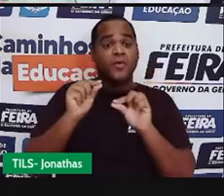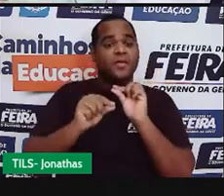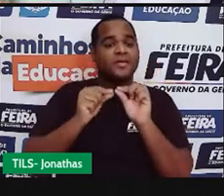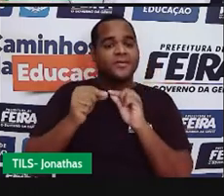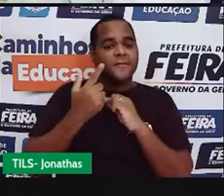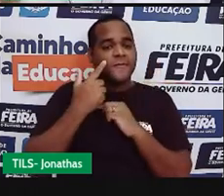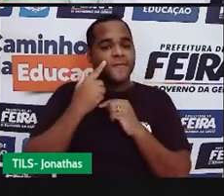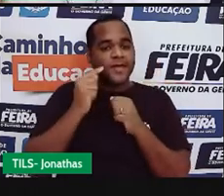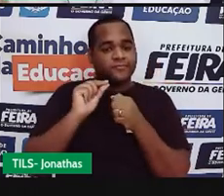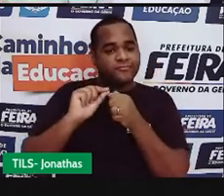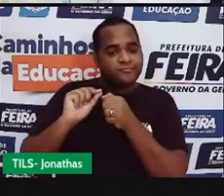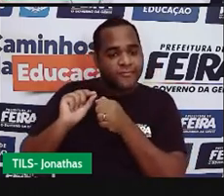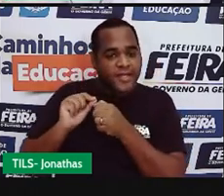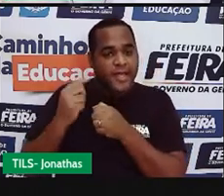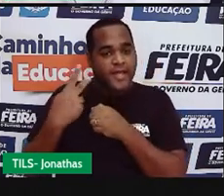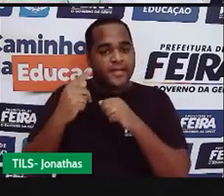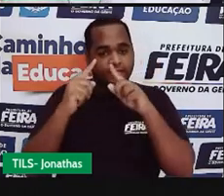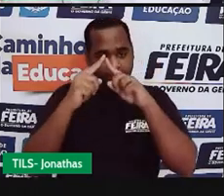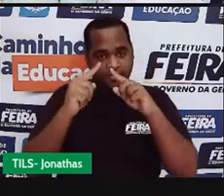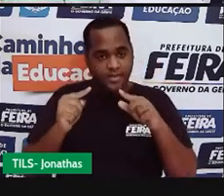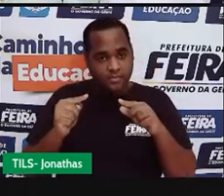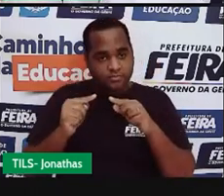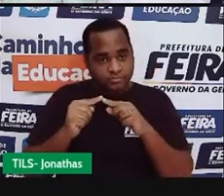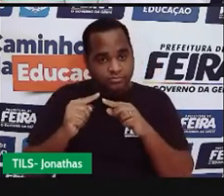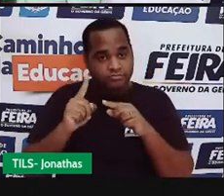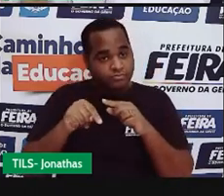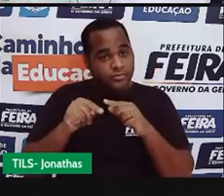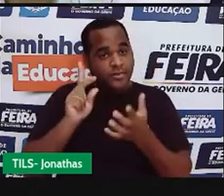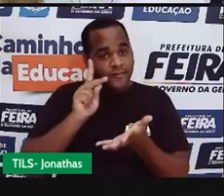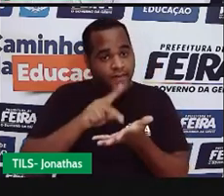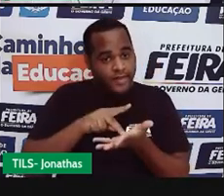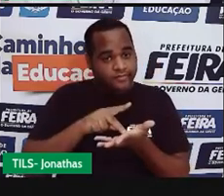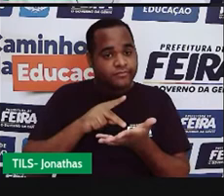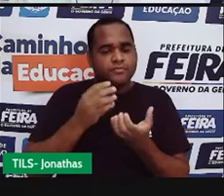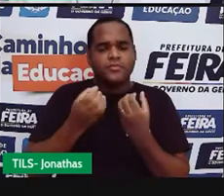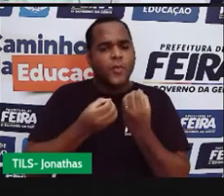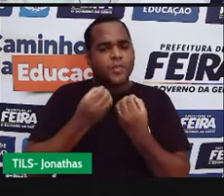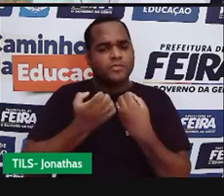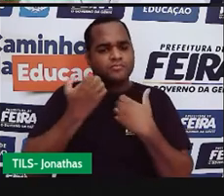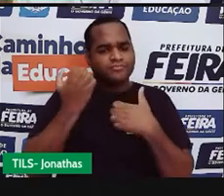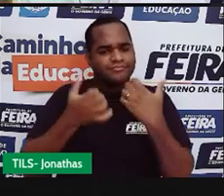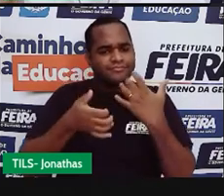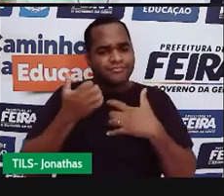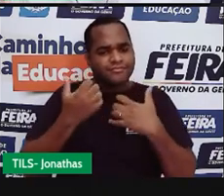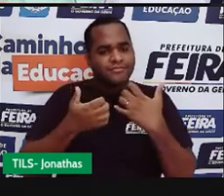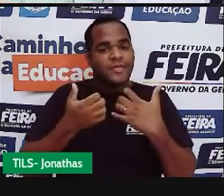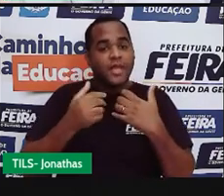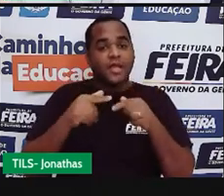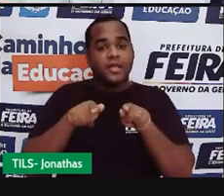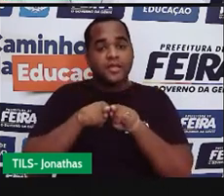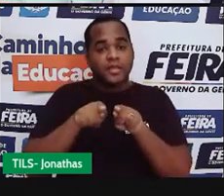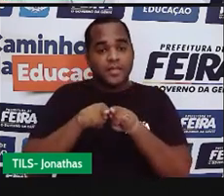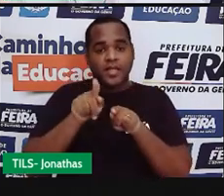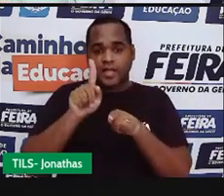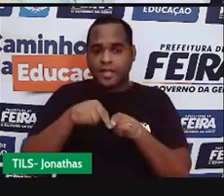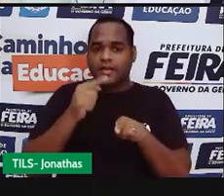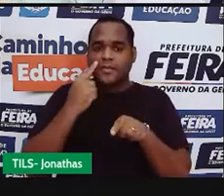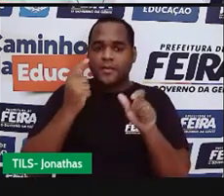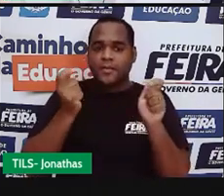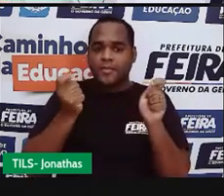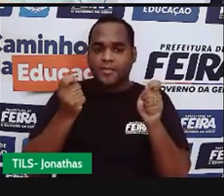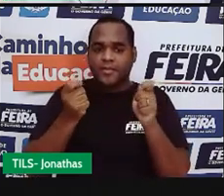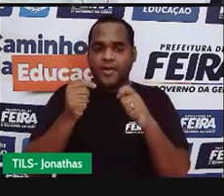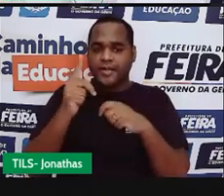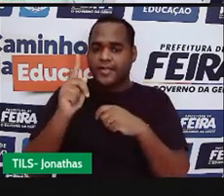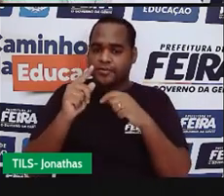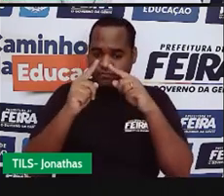faz com que triângulo seja triângulo, o que é que faz, né? Com que seja possível eu